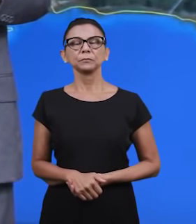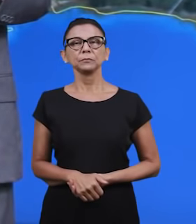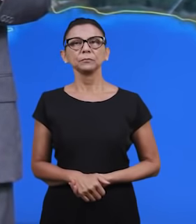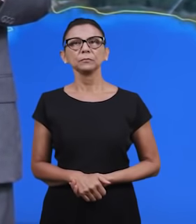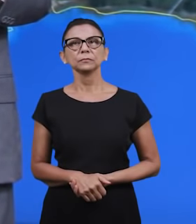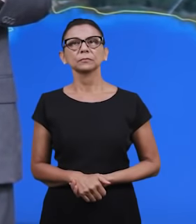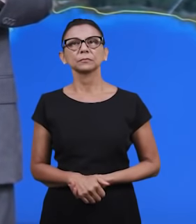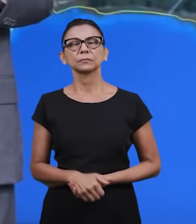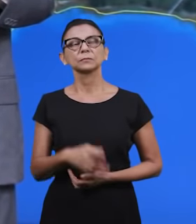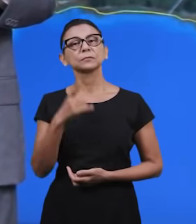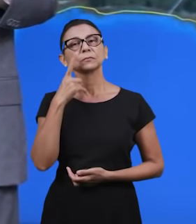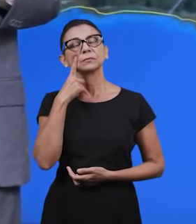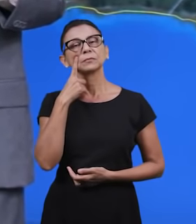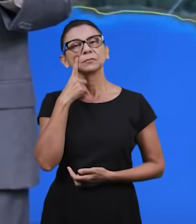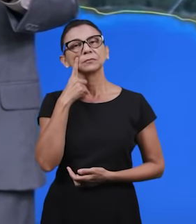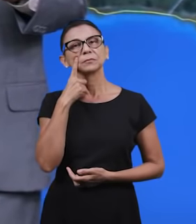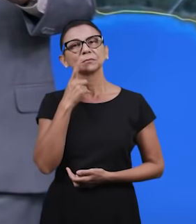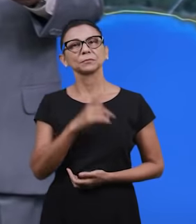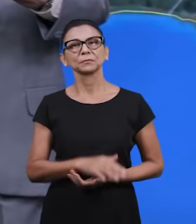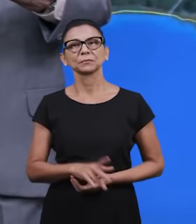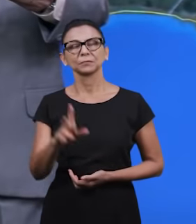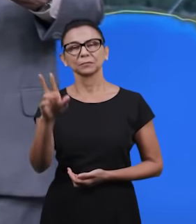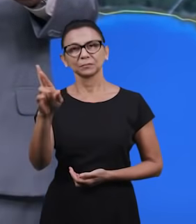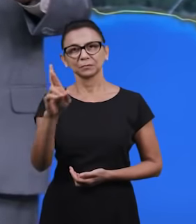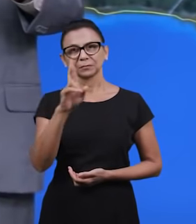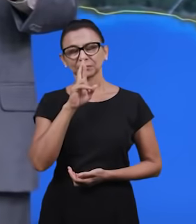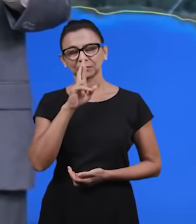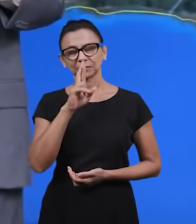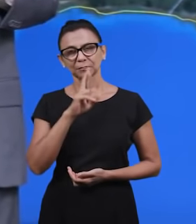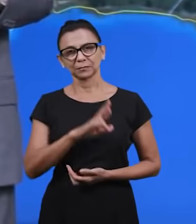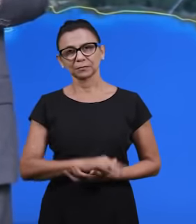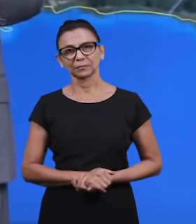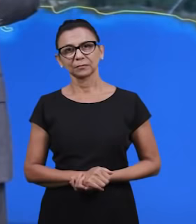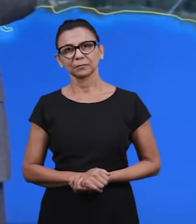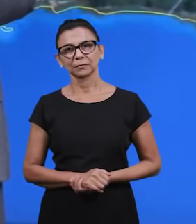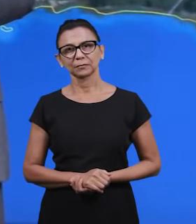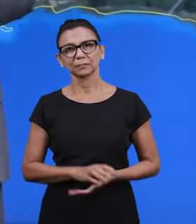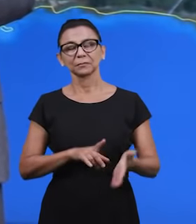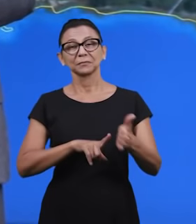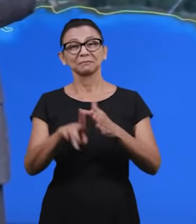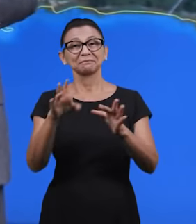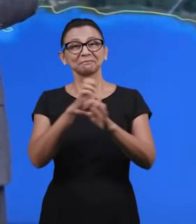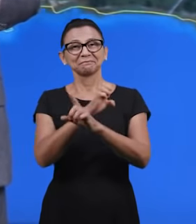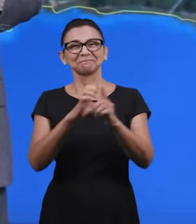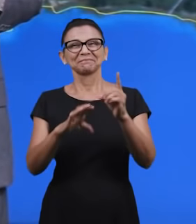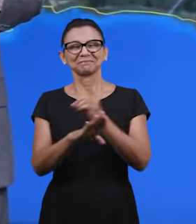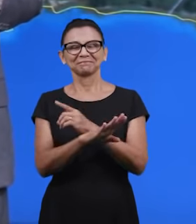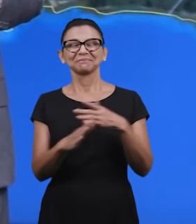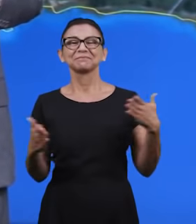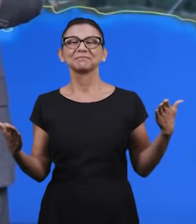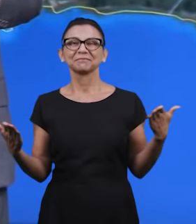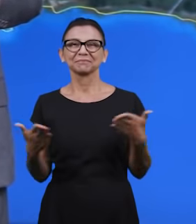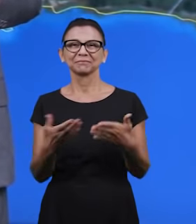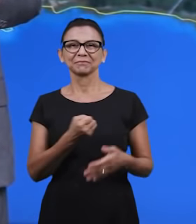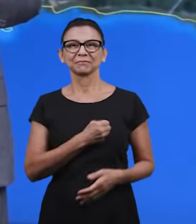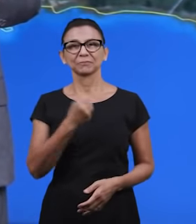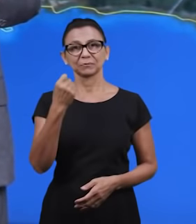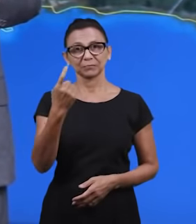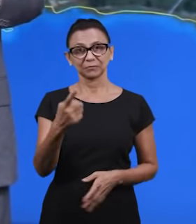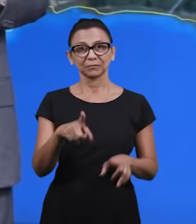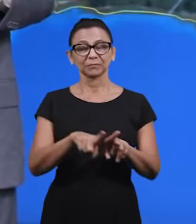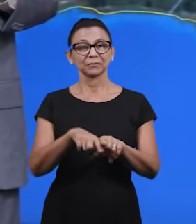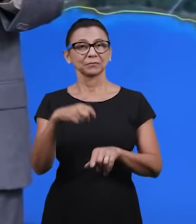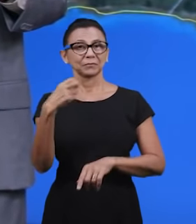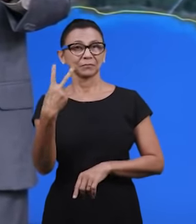resposta dessas duas crianças e intermediários à nossa pergunta da Escola Bíblica Dominical de hoje. a pergunta